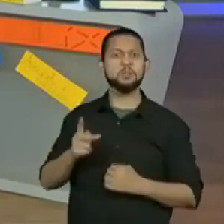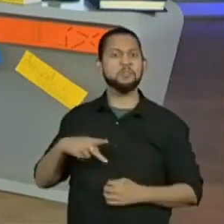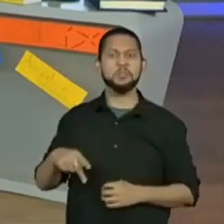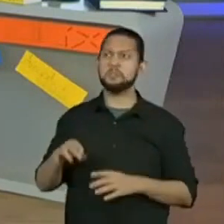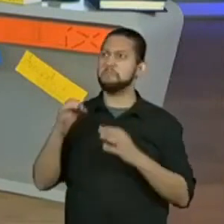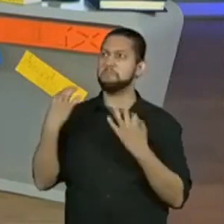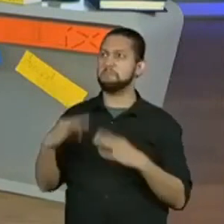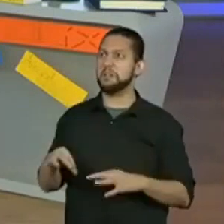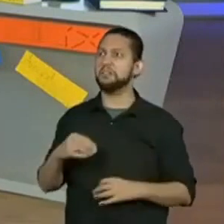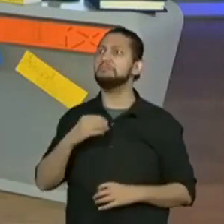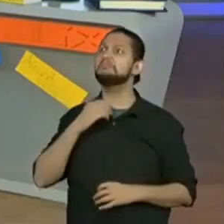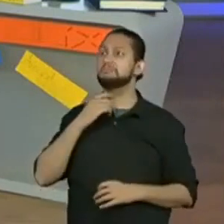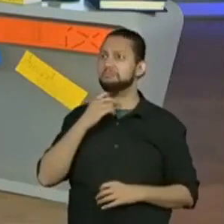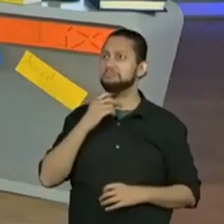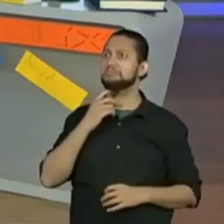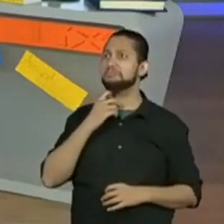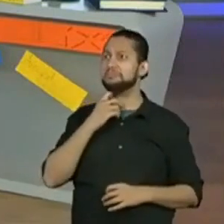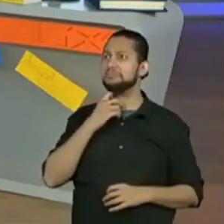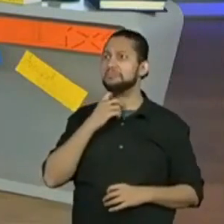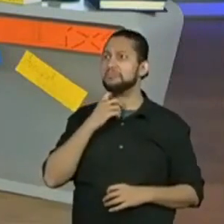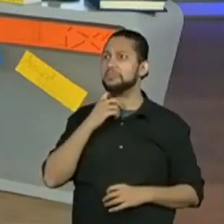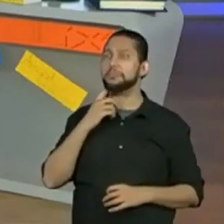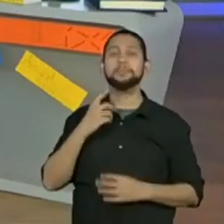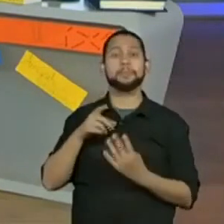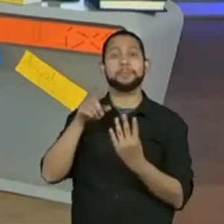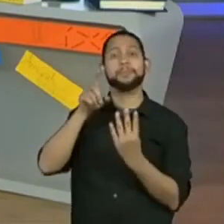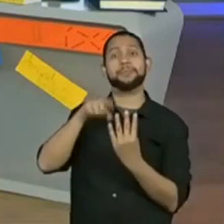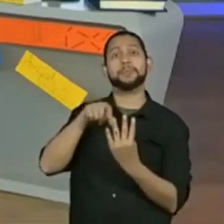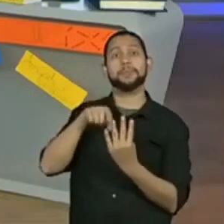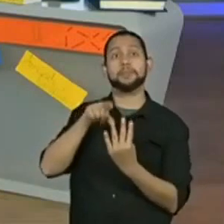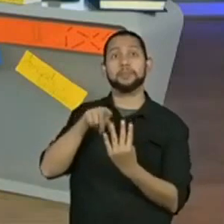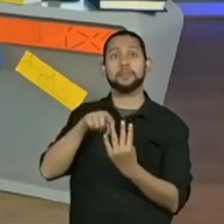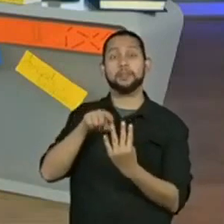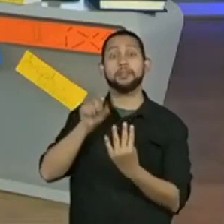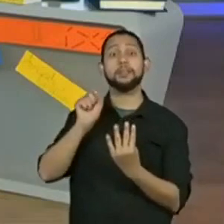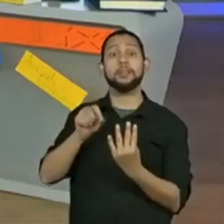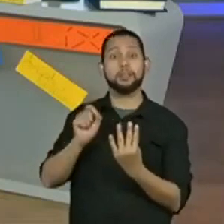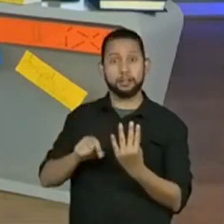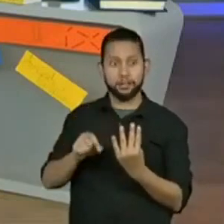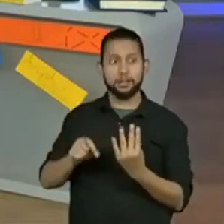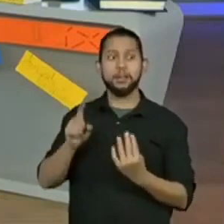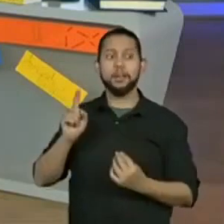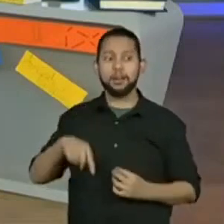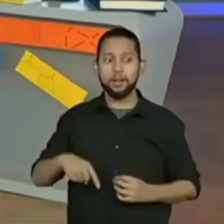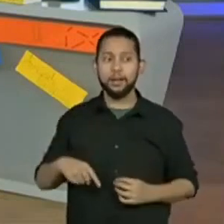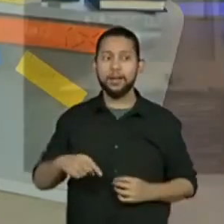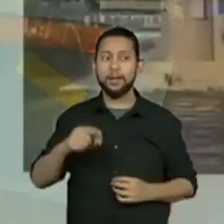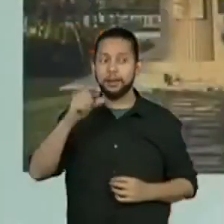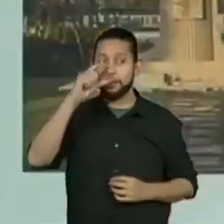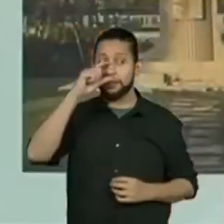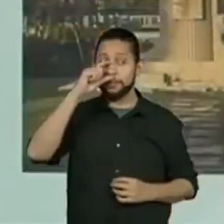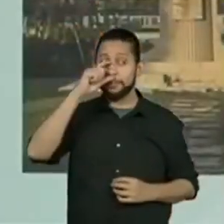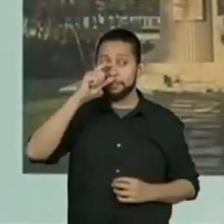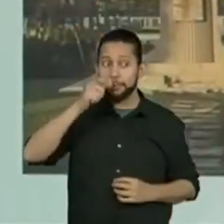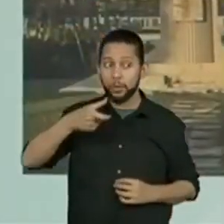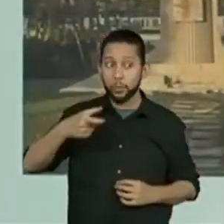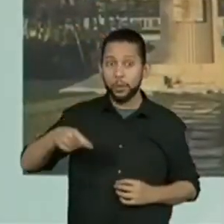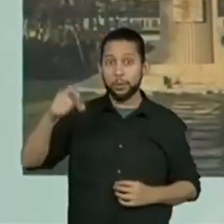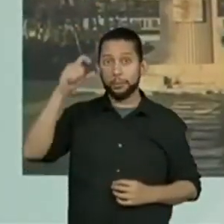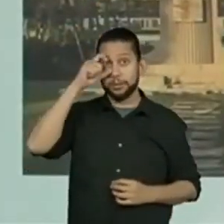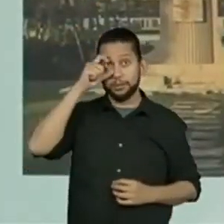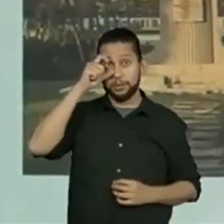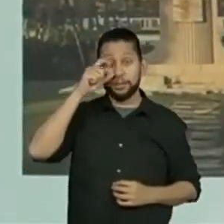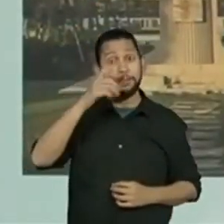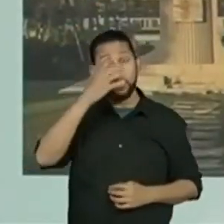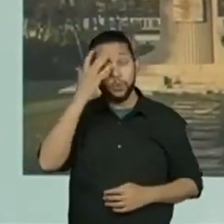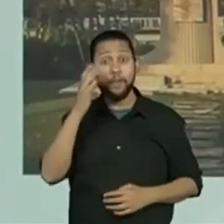craque. Segundo, o autor é o Manuel Bandeira. Desculpe, teve uns prontos, colocaram o